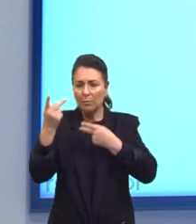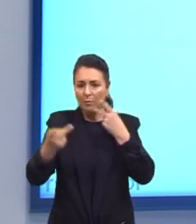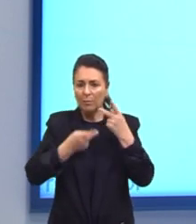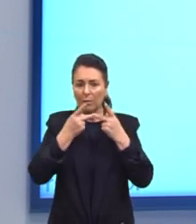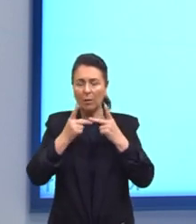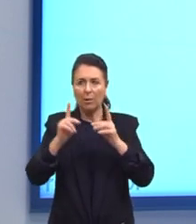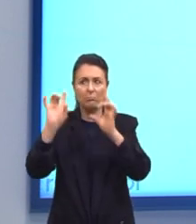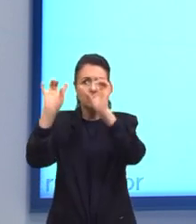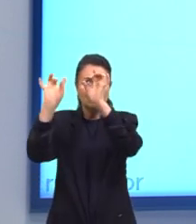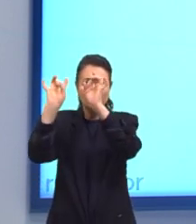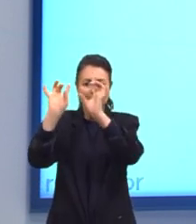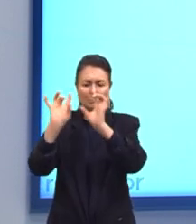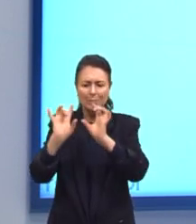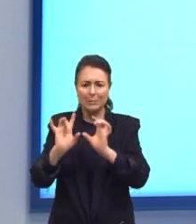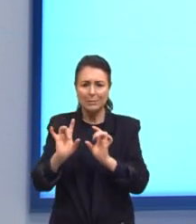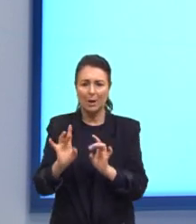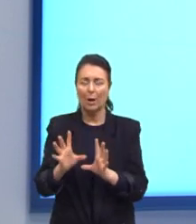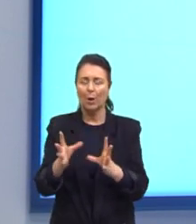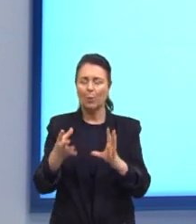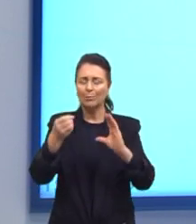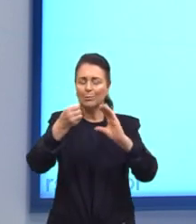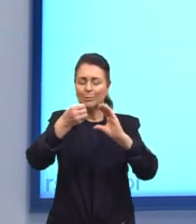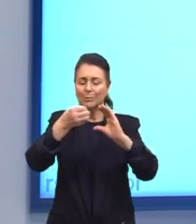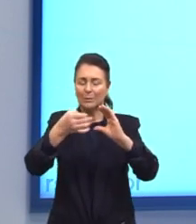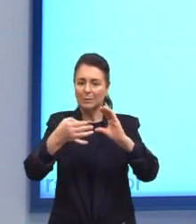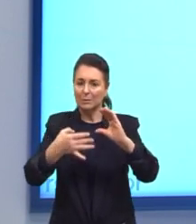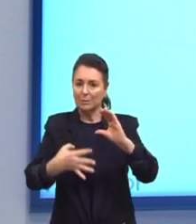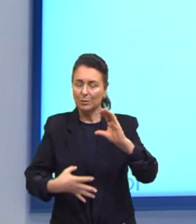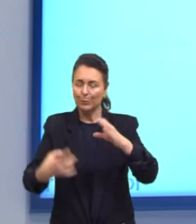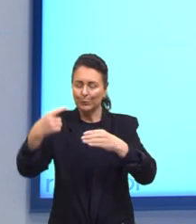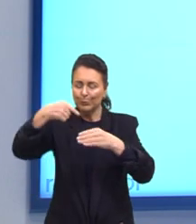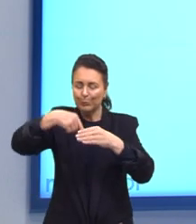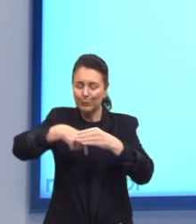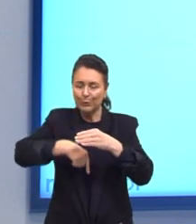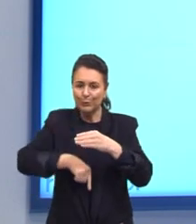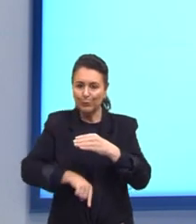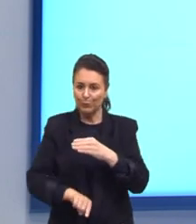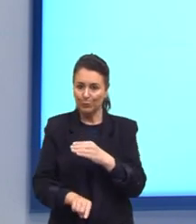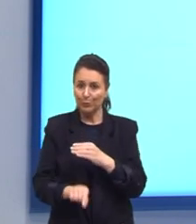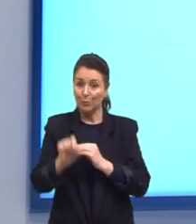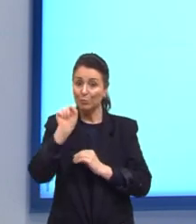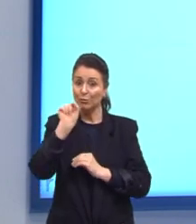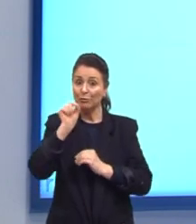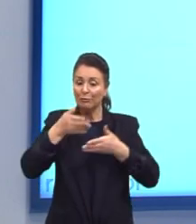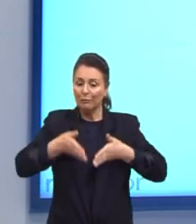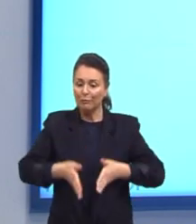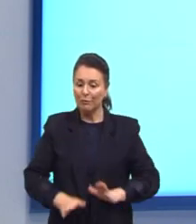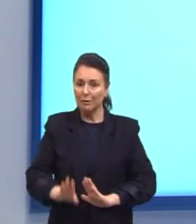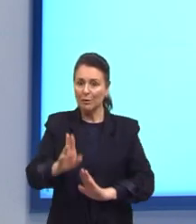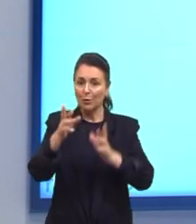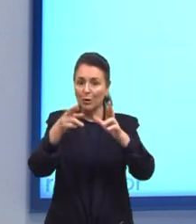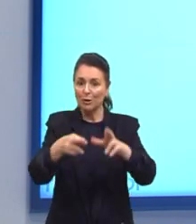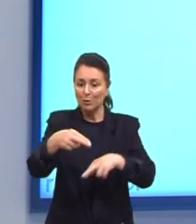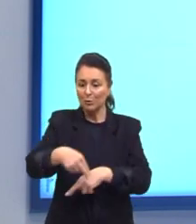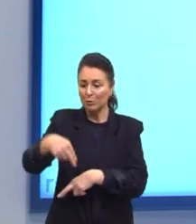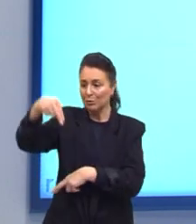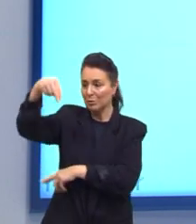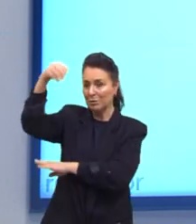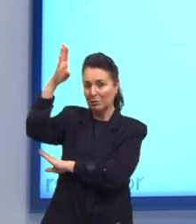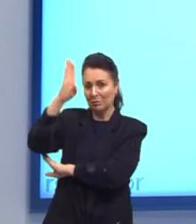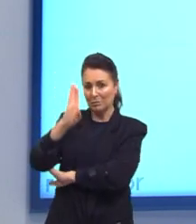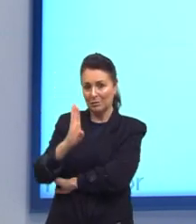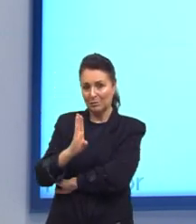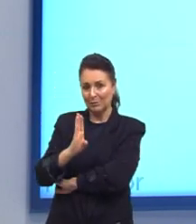específica Muito característica Deste ser nordestino Ela vai nos